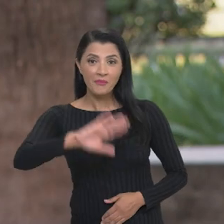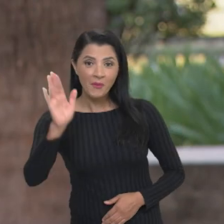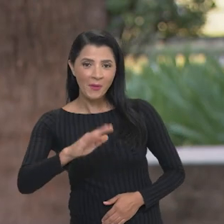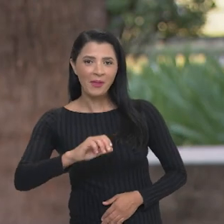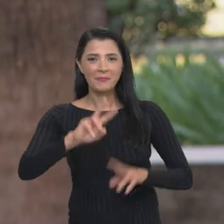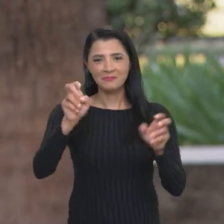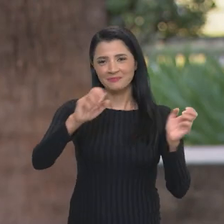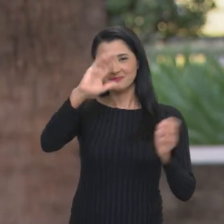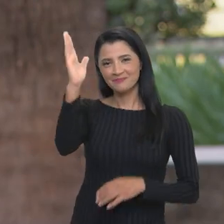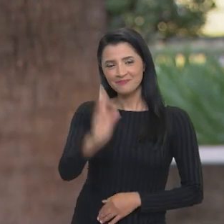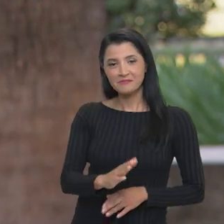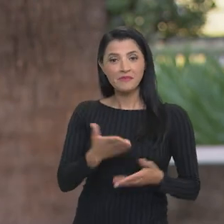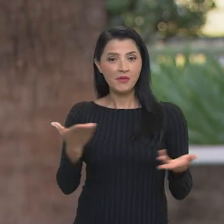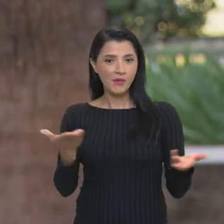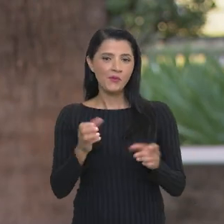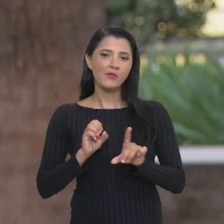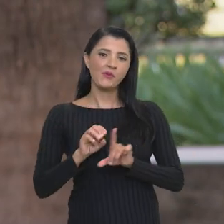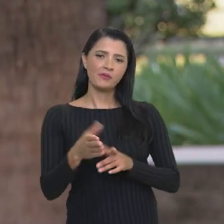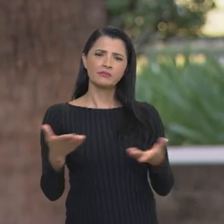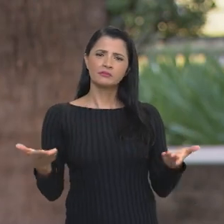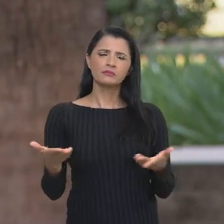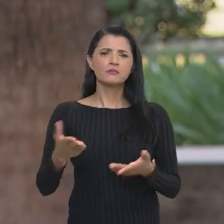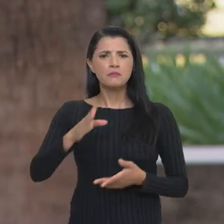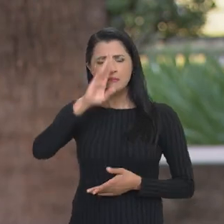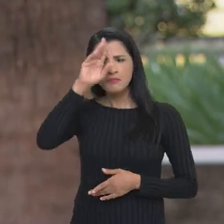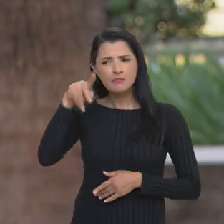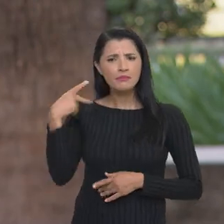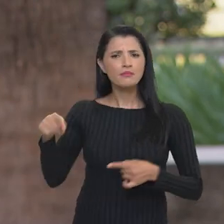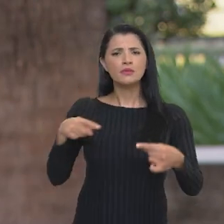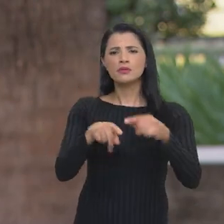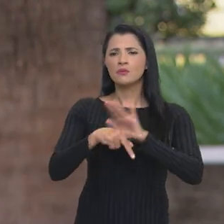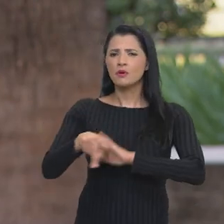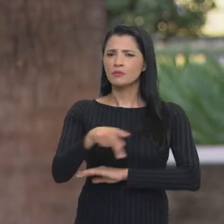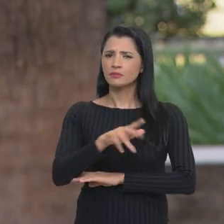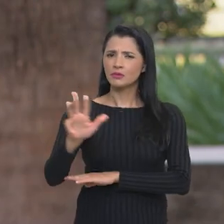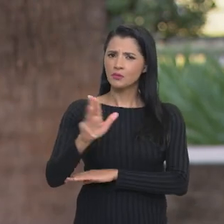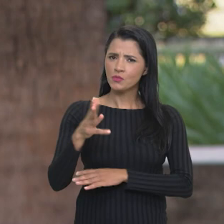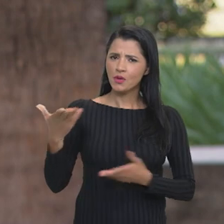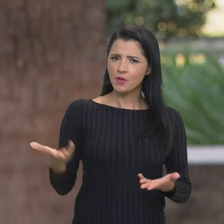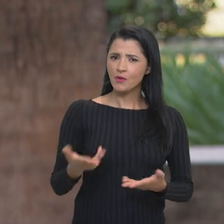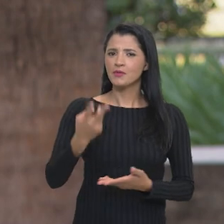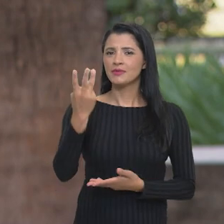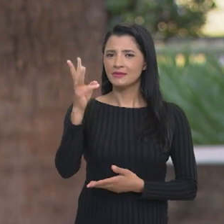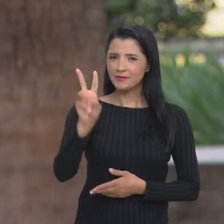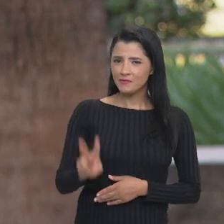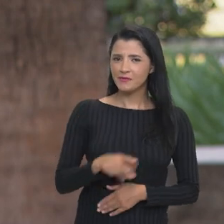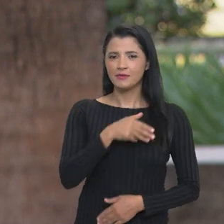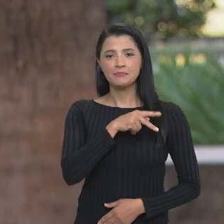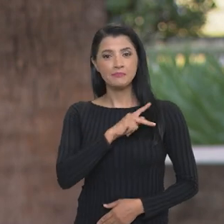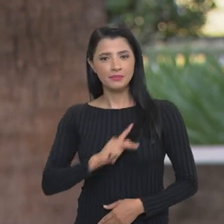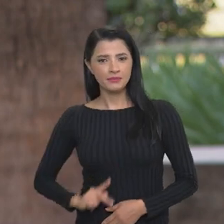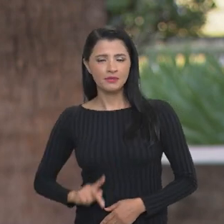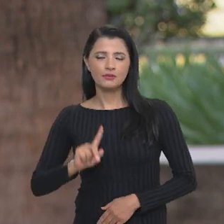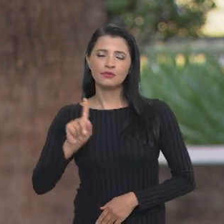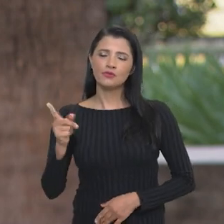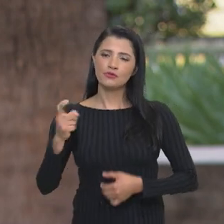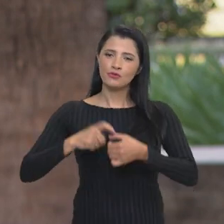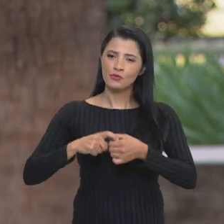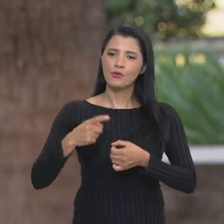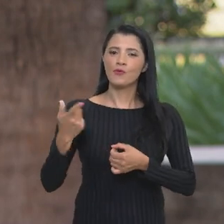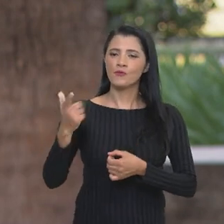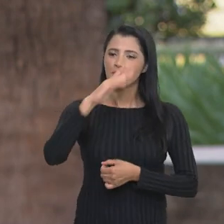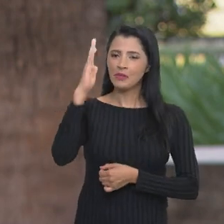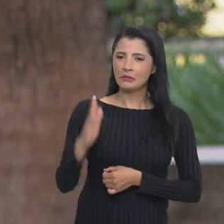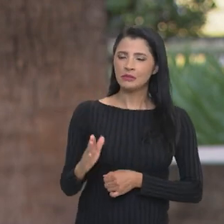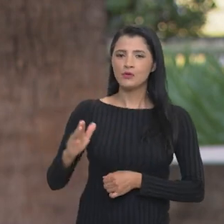Olá, o Brasil em Pauta está no ar. Uma das maiores missões do presidente Lula neste terceiro mandato é tirar novamente